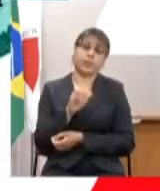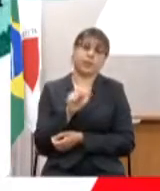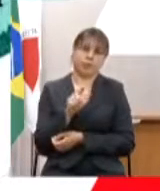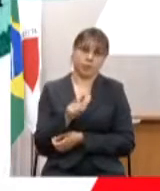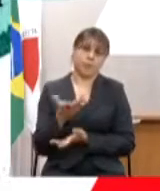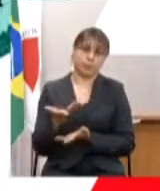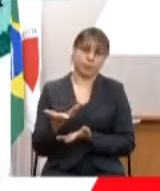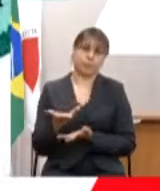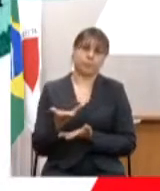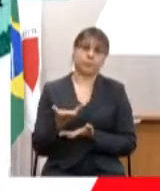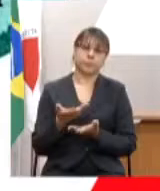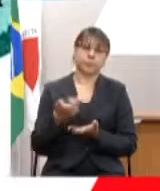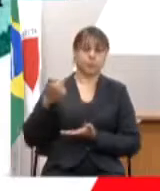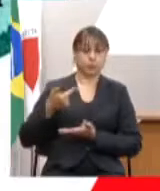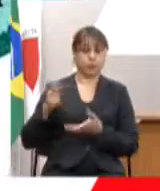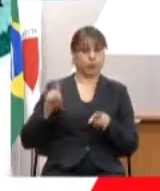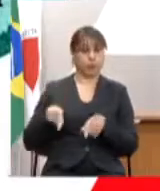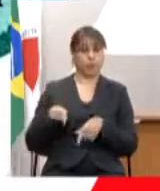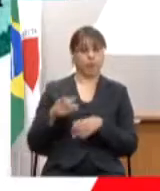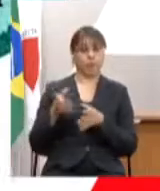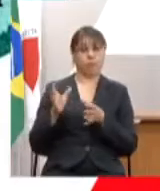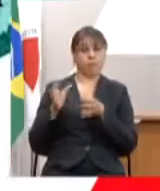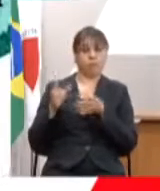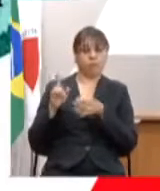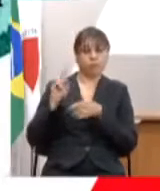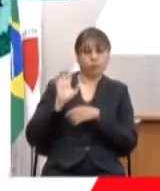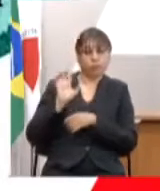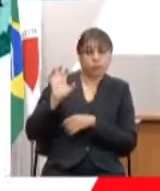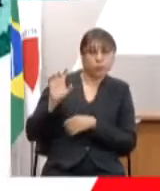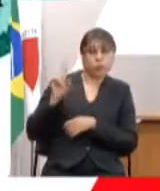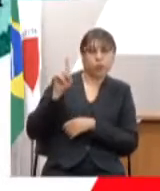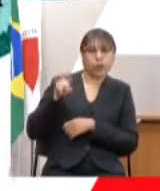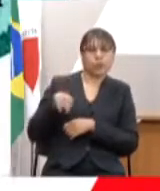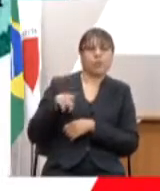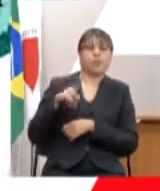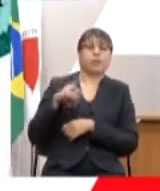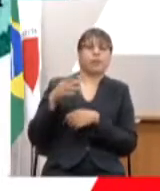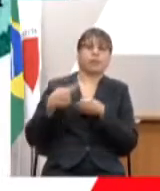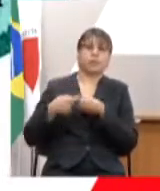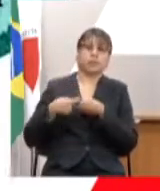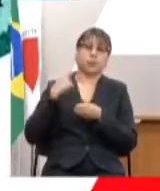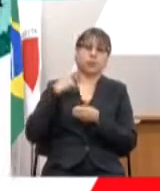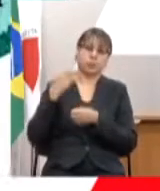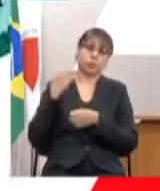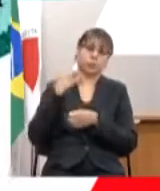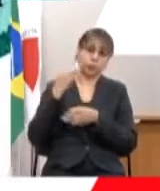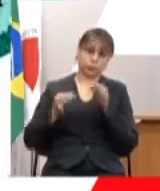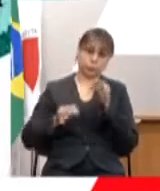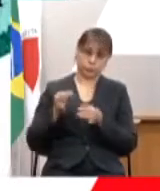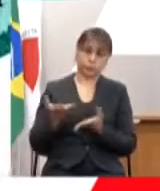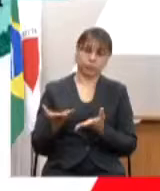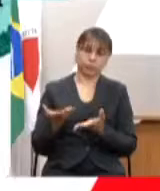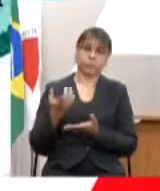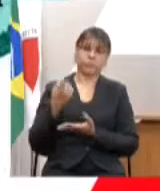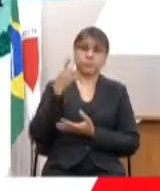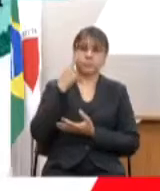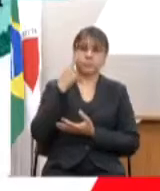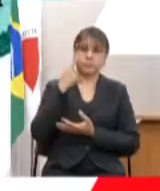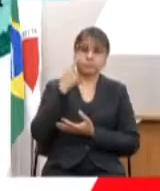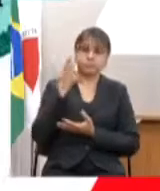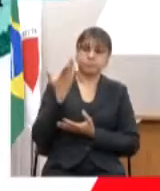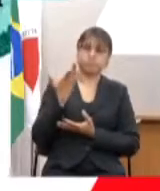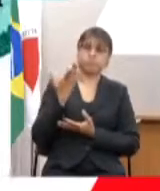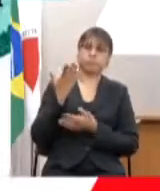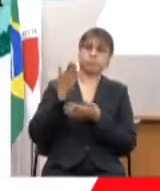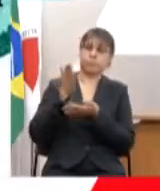seguido pela região de Juiz de Fora. Então, nós temos aí a alocação das despesas